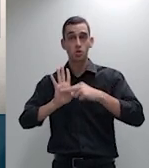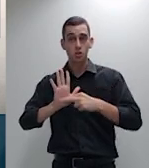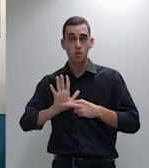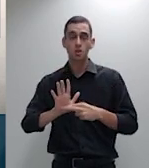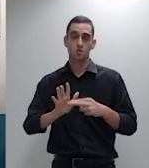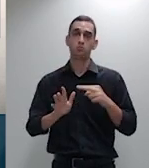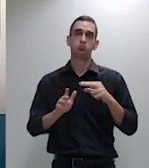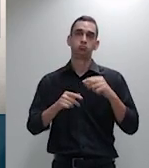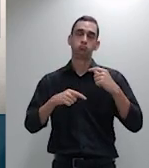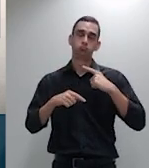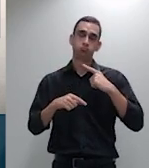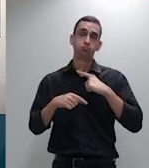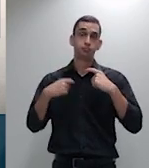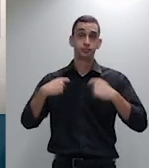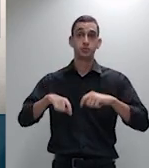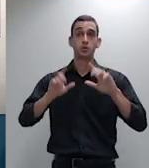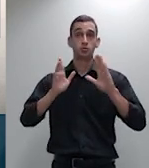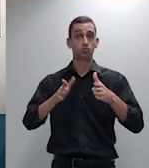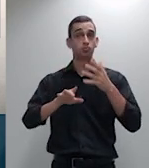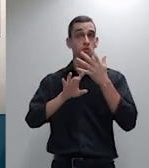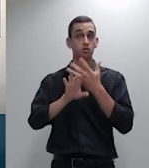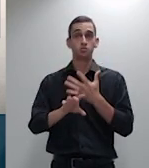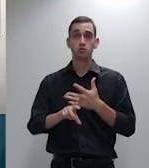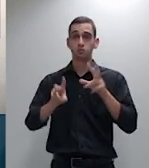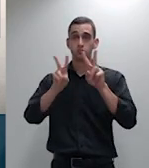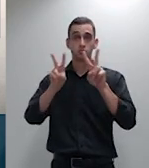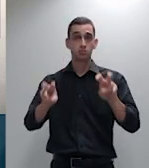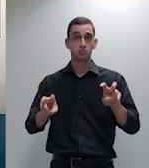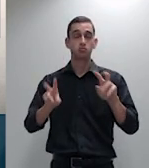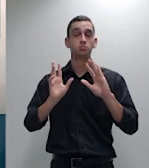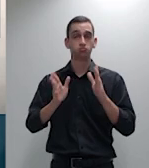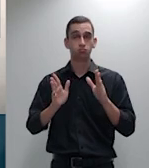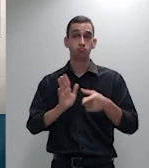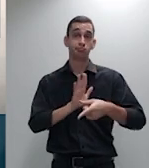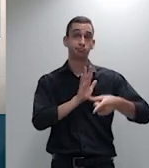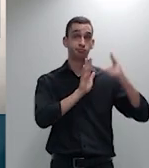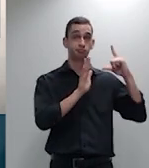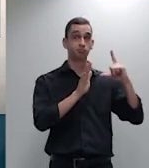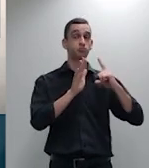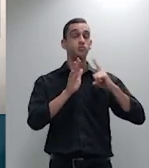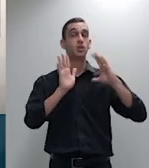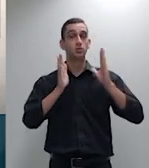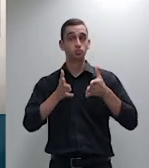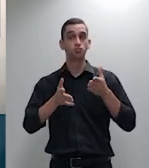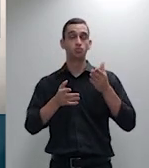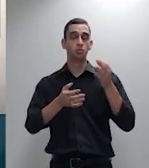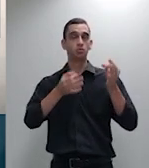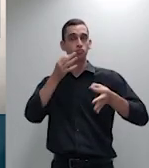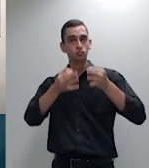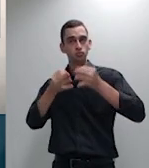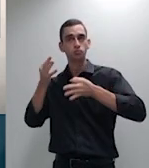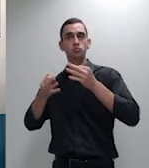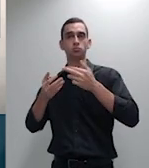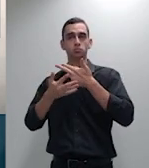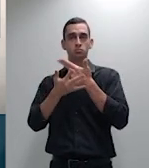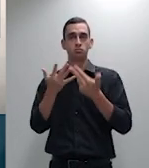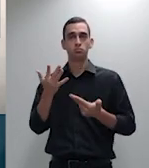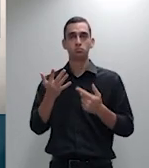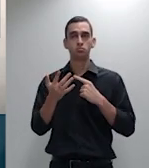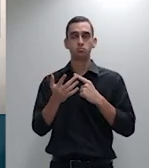por anterior decisão transitada em julgado o que é passível de ocorrer naqueles casos em que há duas sentenças